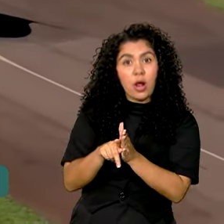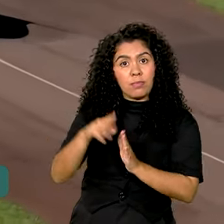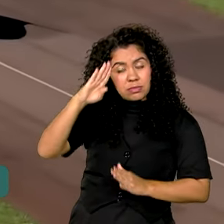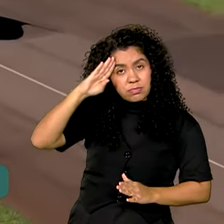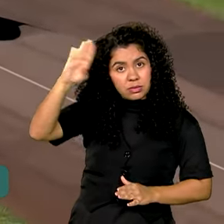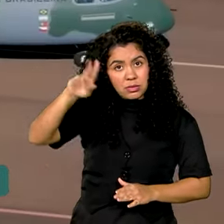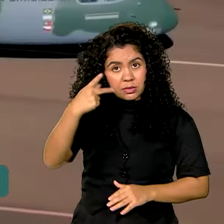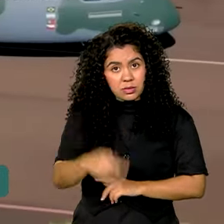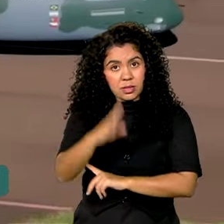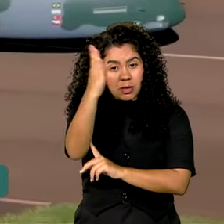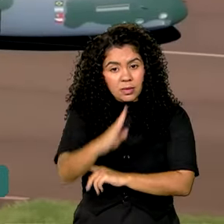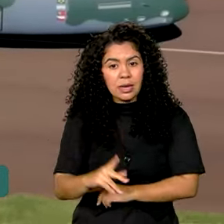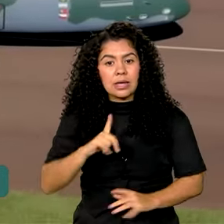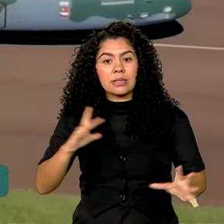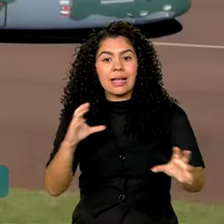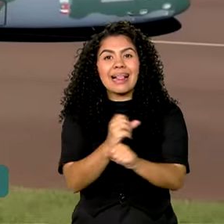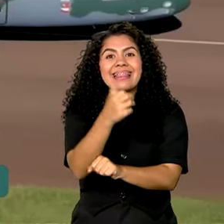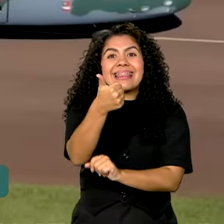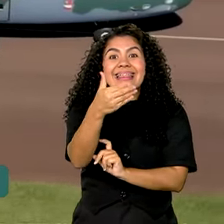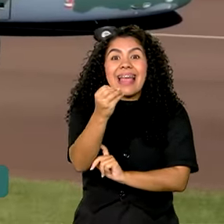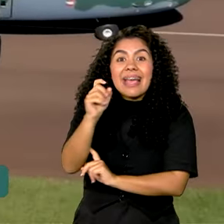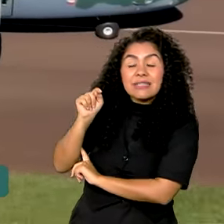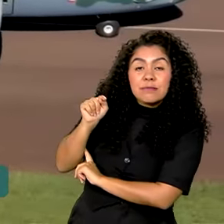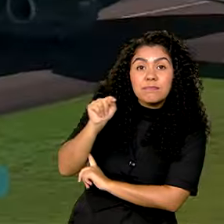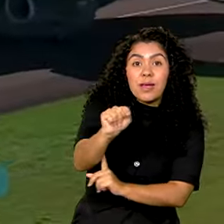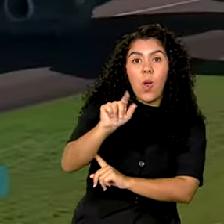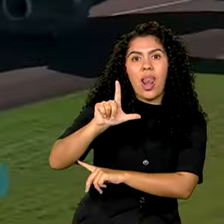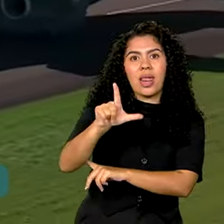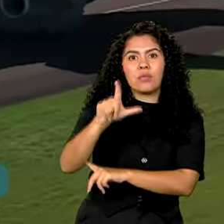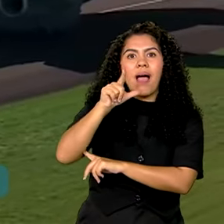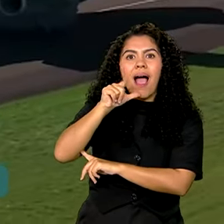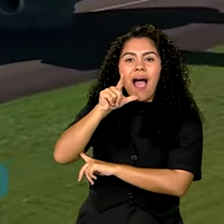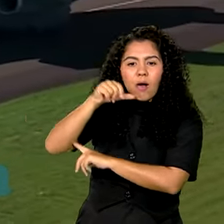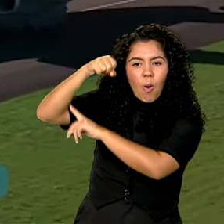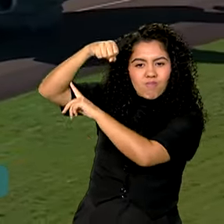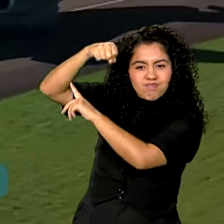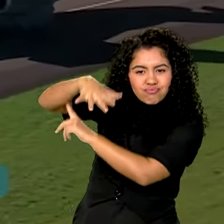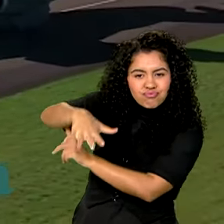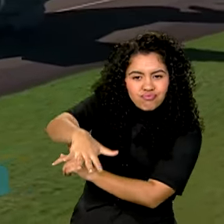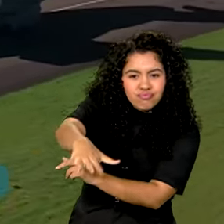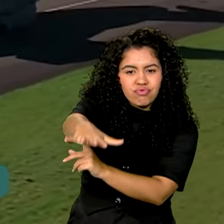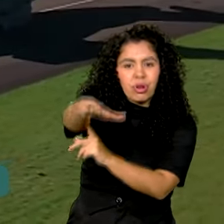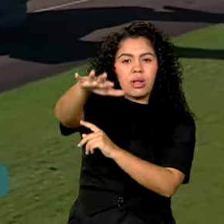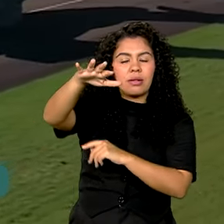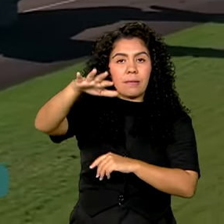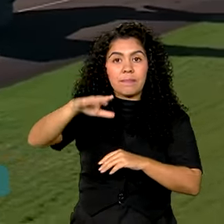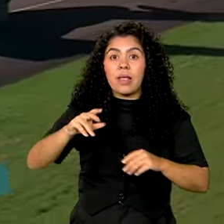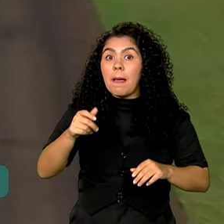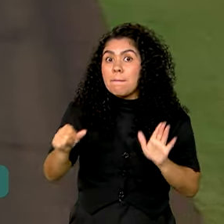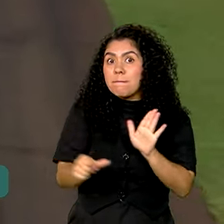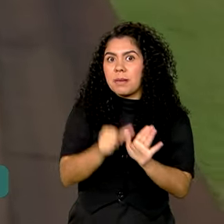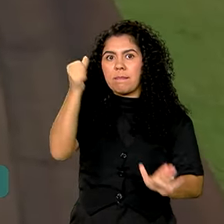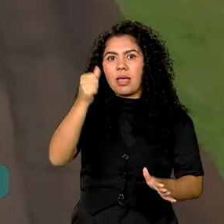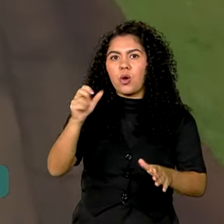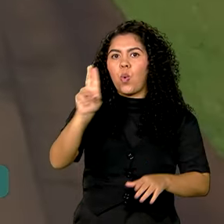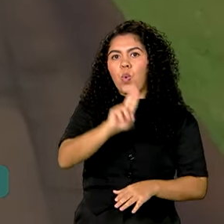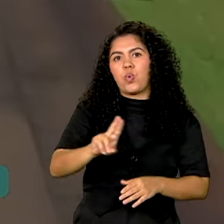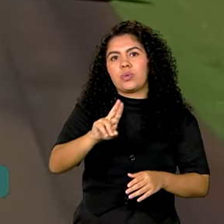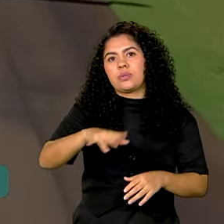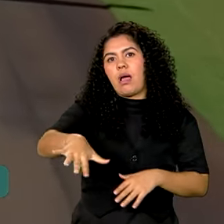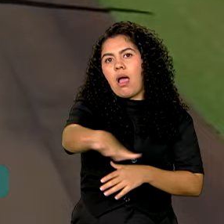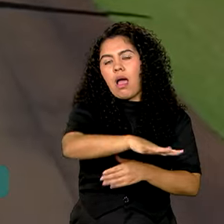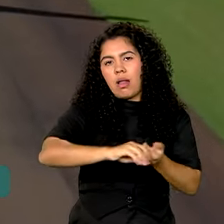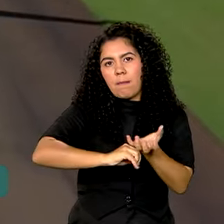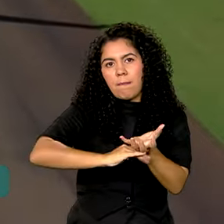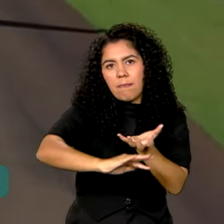capacidade de levar 10 mil litros de água por voo, será usado pela primeira vez no Pantanal. Todas as ações são